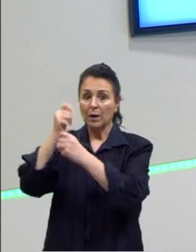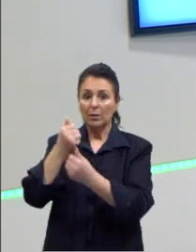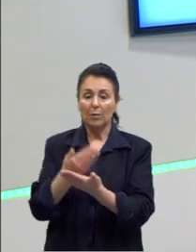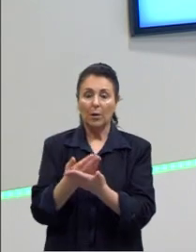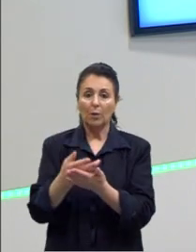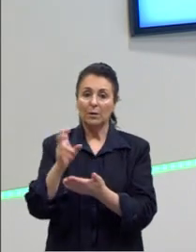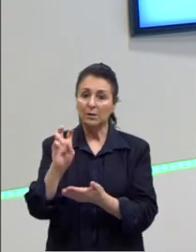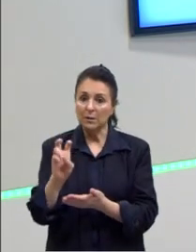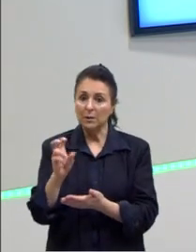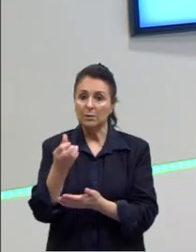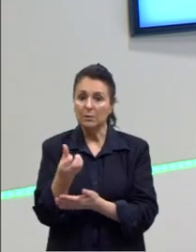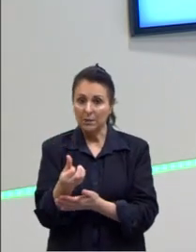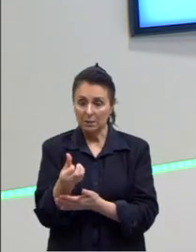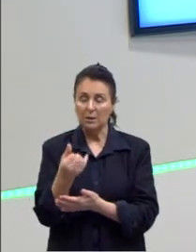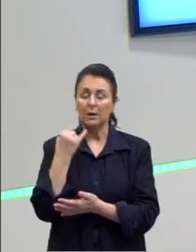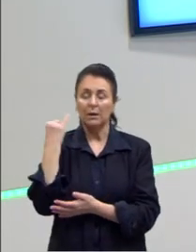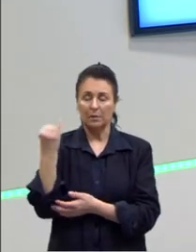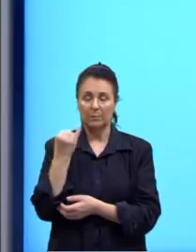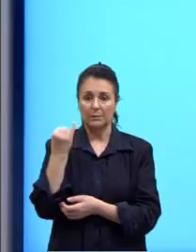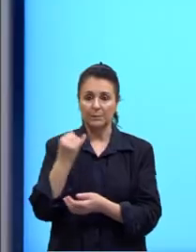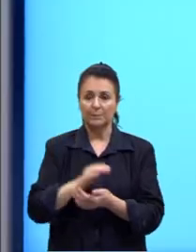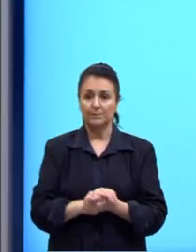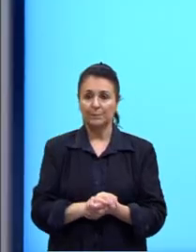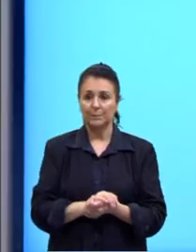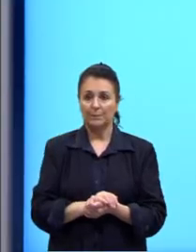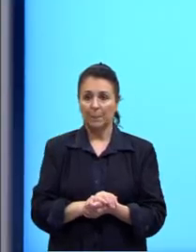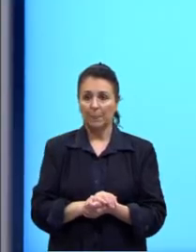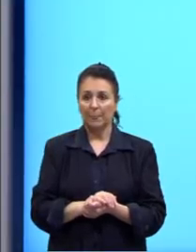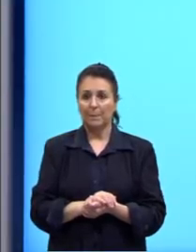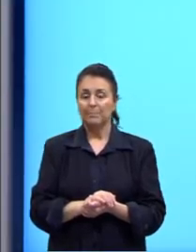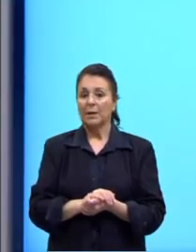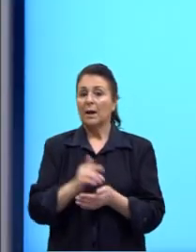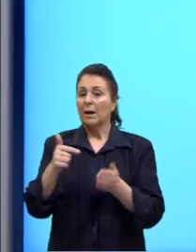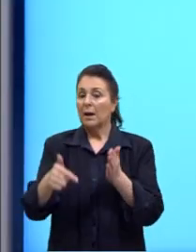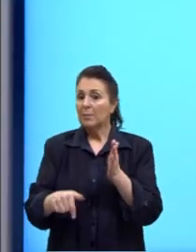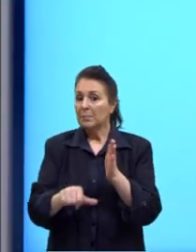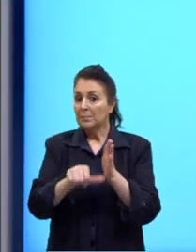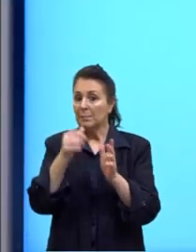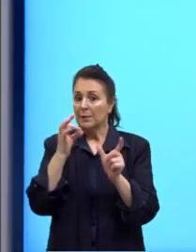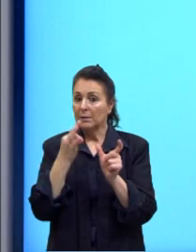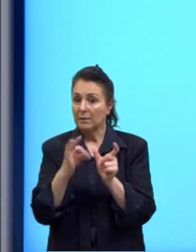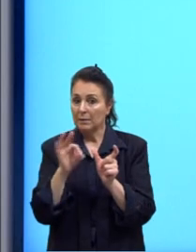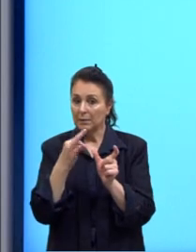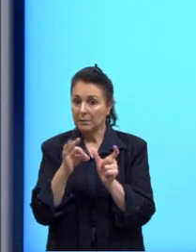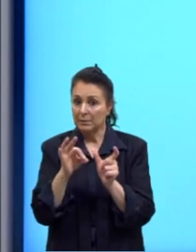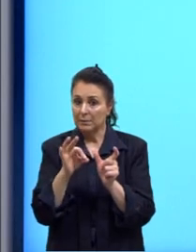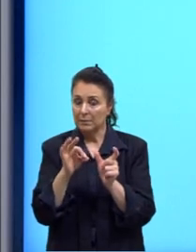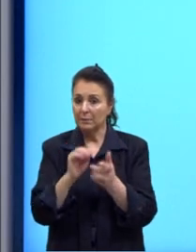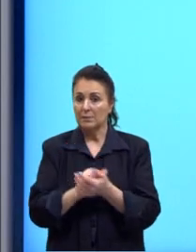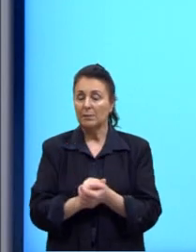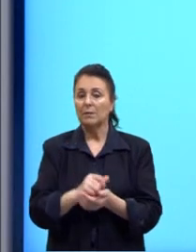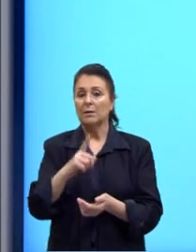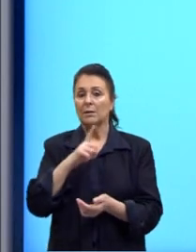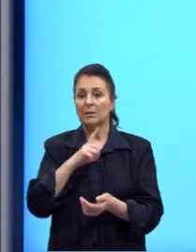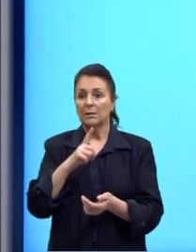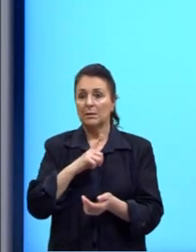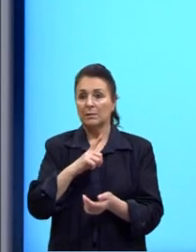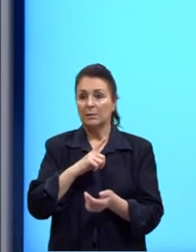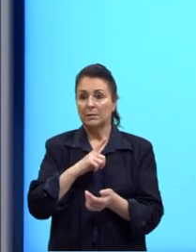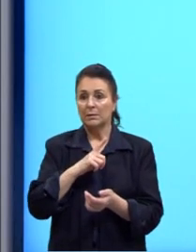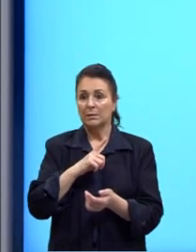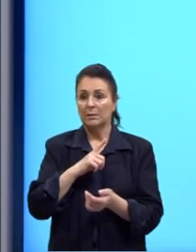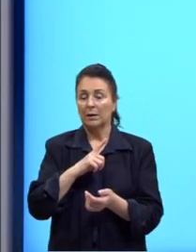retome a aula 6, que isso é importante. Olha lá. Na minha primeira oração, então, na minha IF clause, eu tenho o had